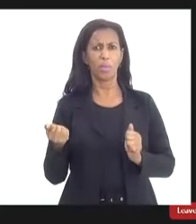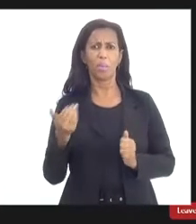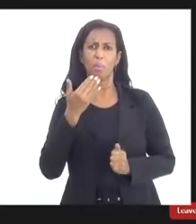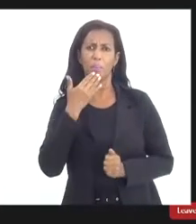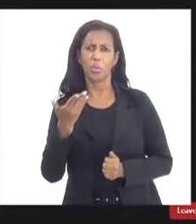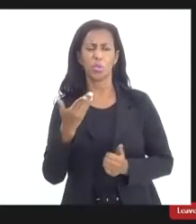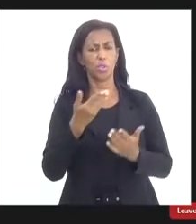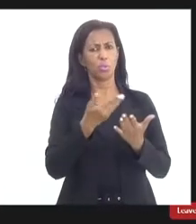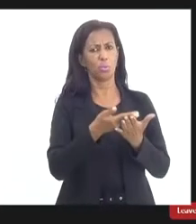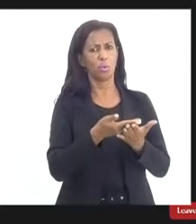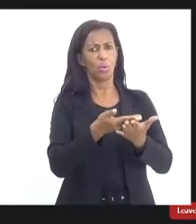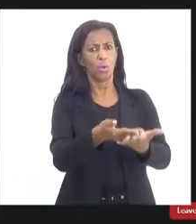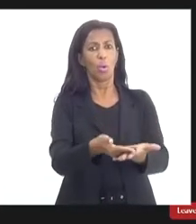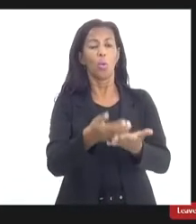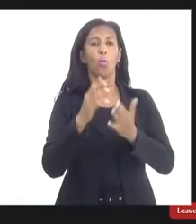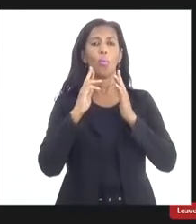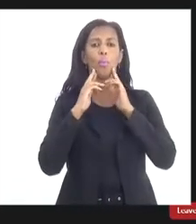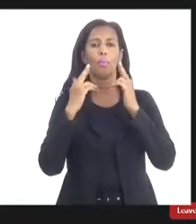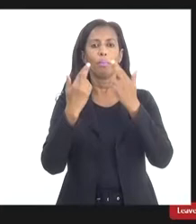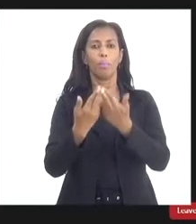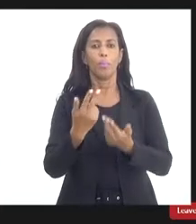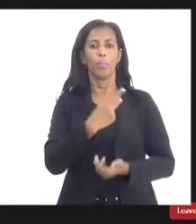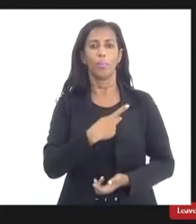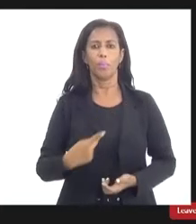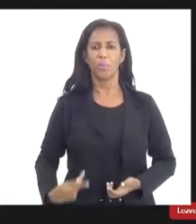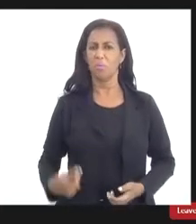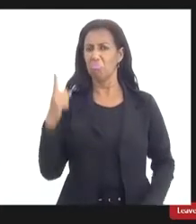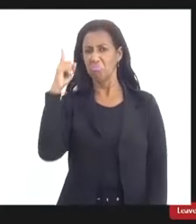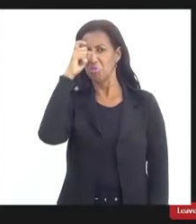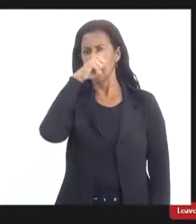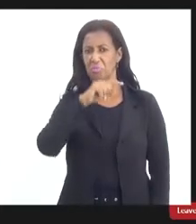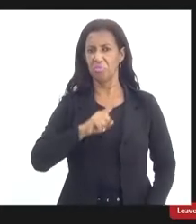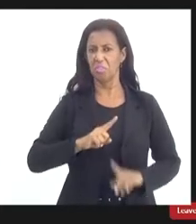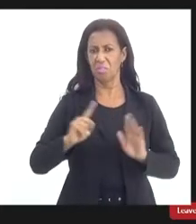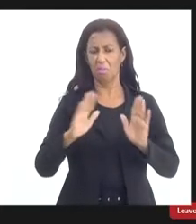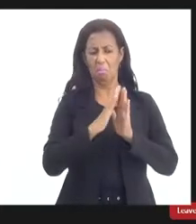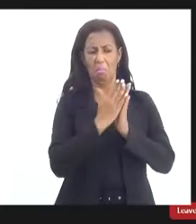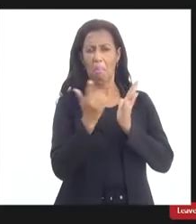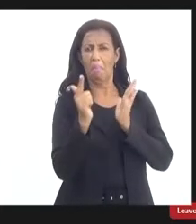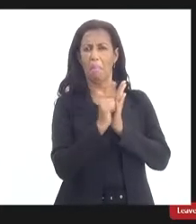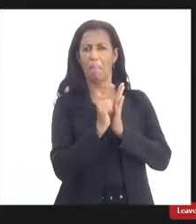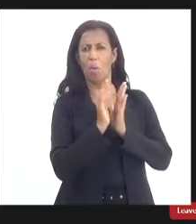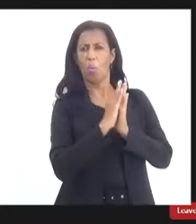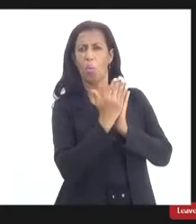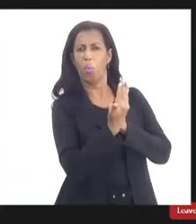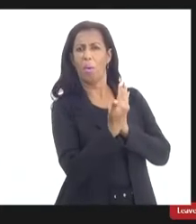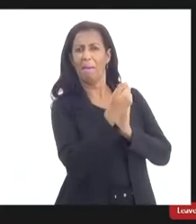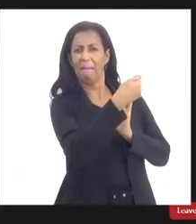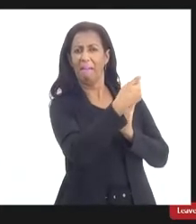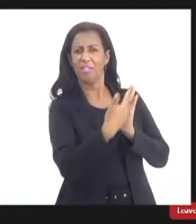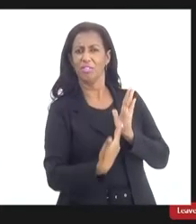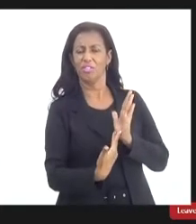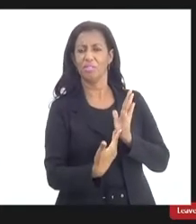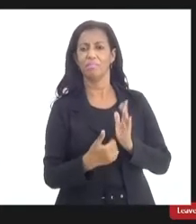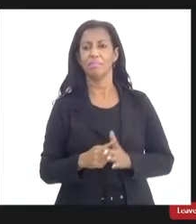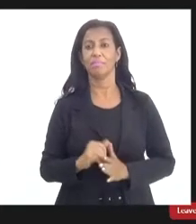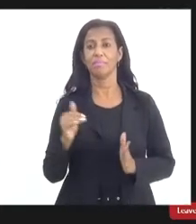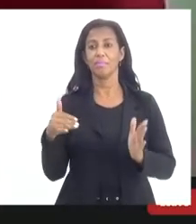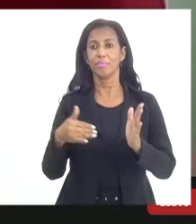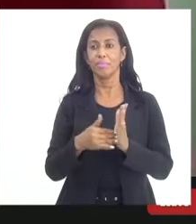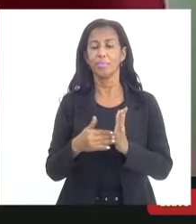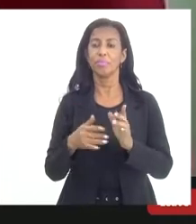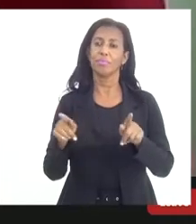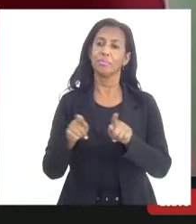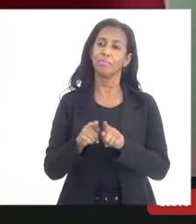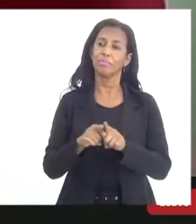aí uma audiência com o presidente acho que não será difícil a cartilha acho que não será difícil e por último